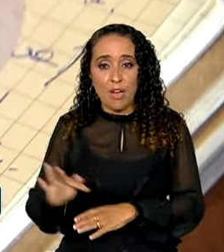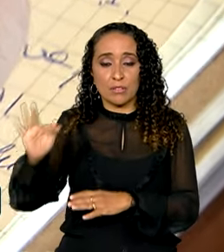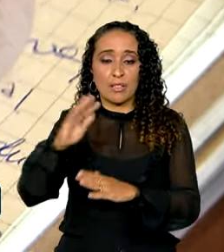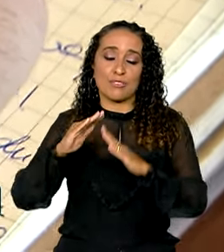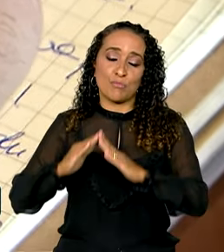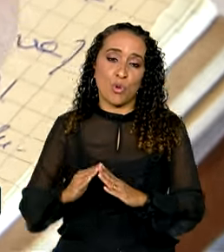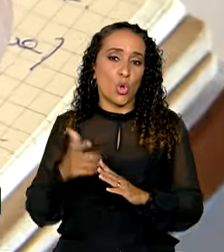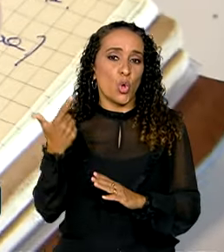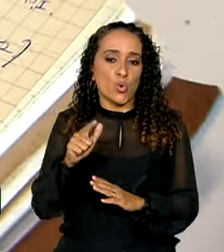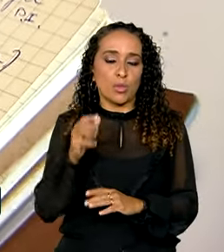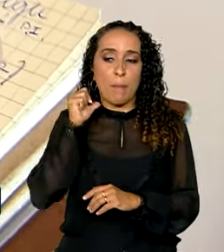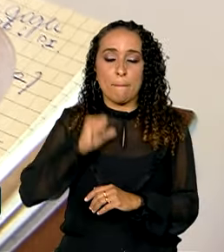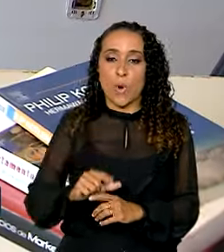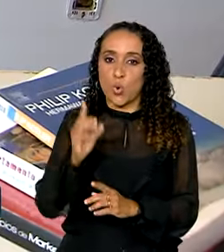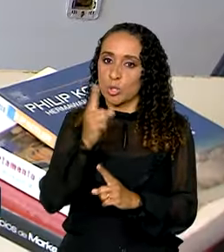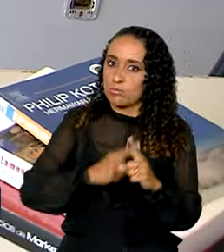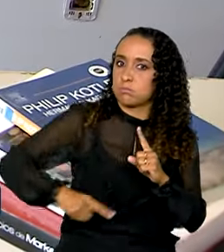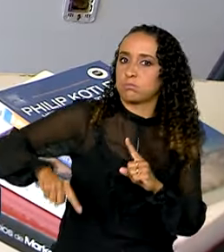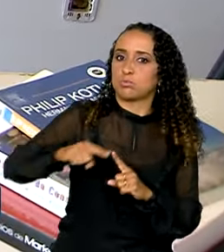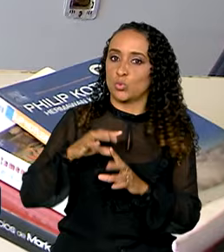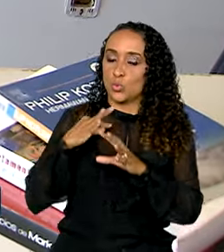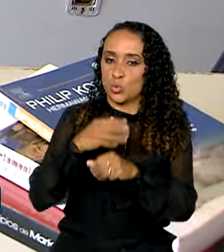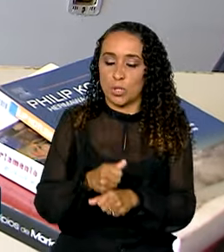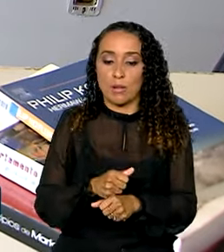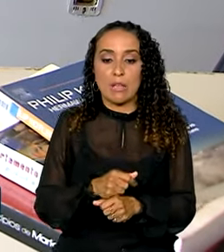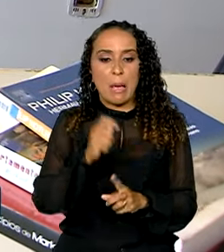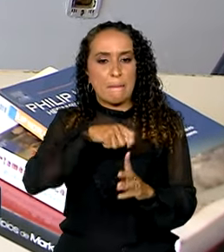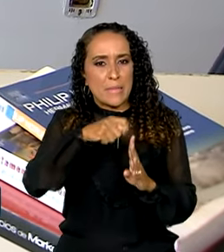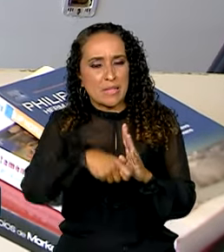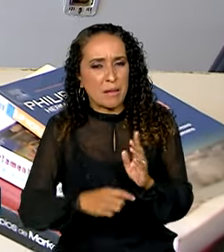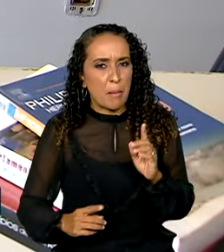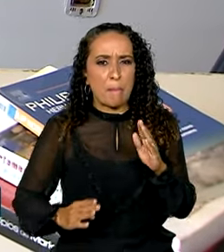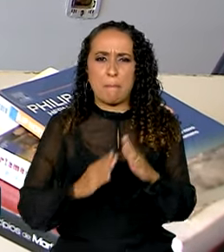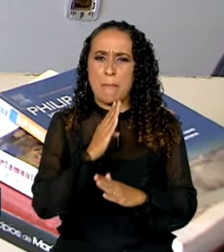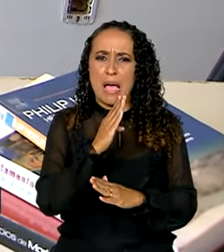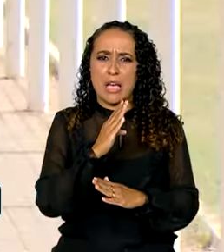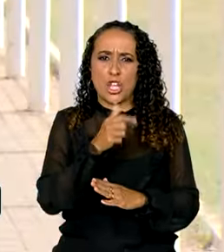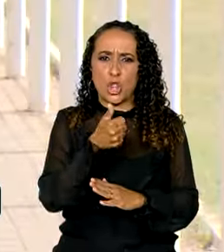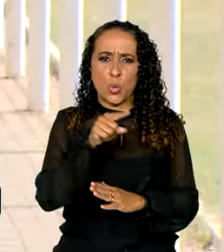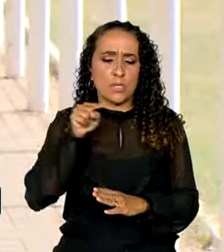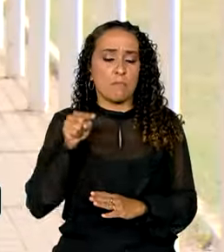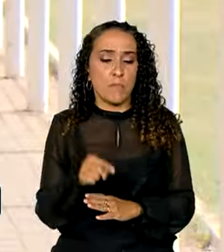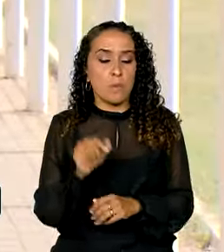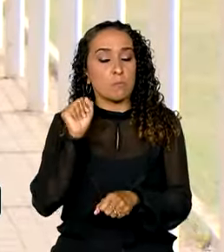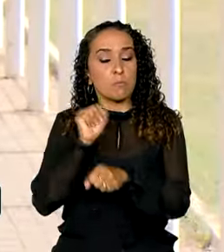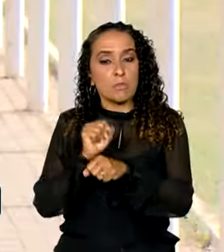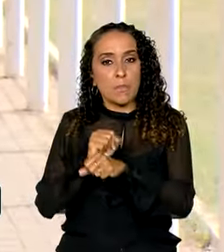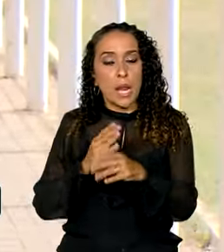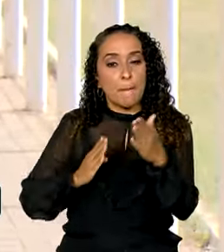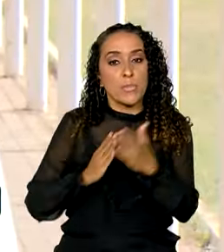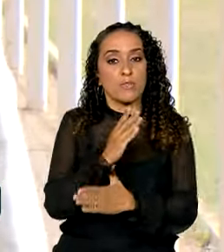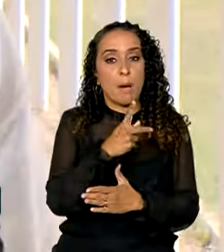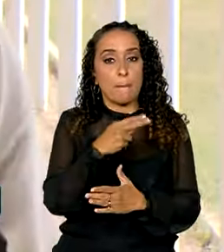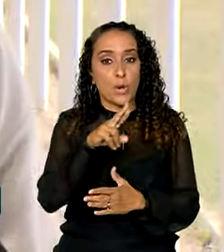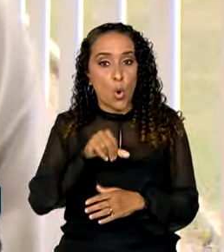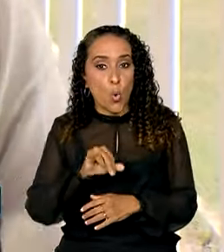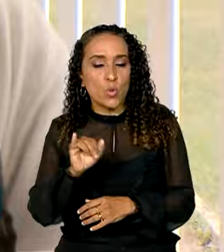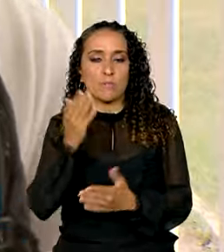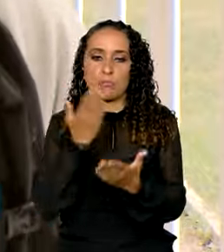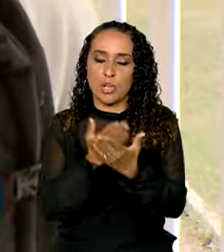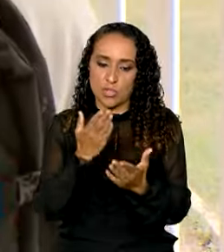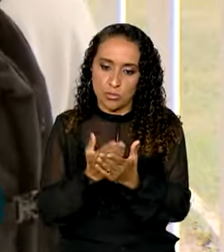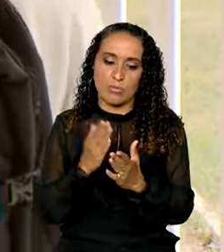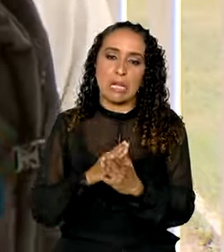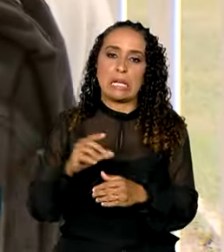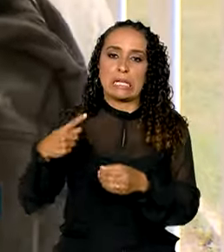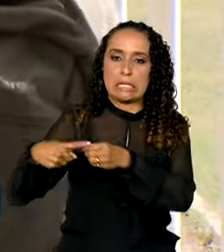vive não ofertam bolsas integrais. Com mensalidades que ultrapassam 12 mil reais, ela espera ser aprovada no ProUni para estudar em